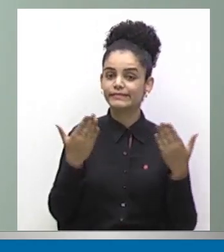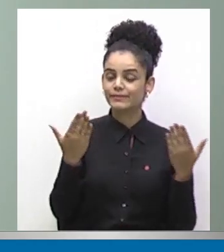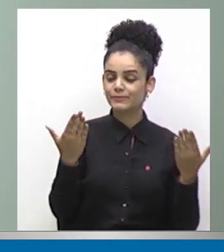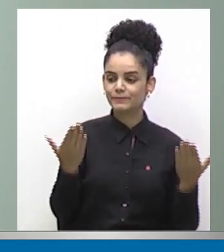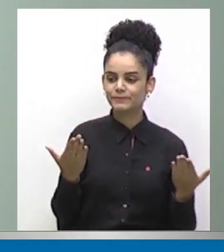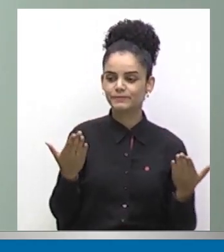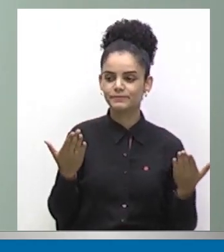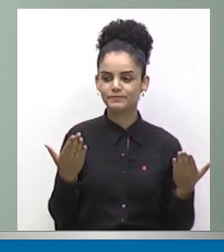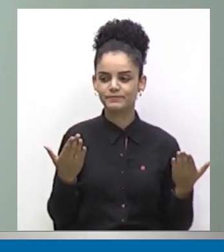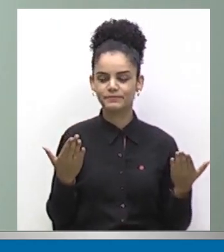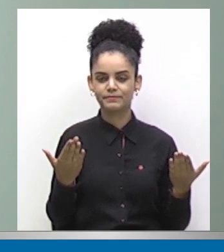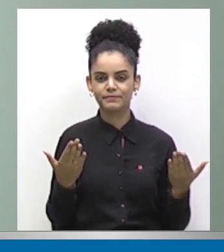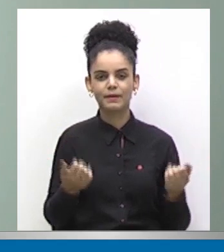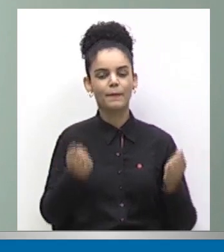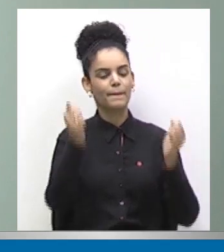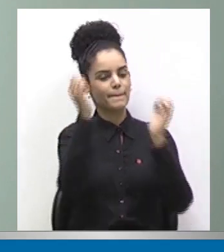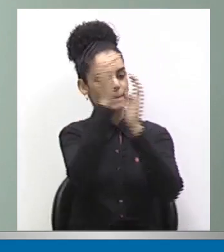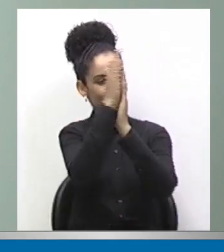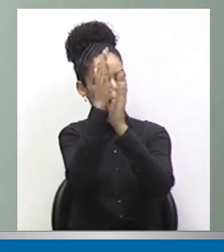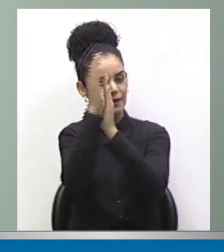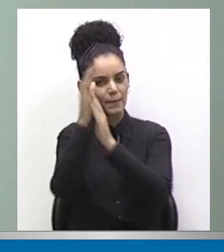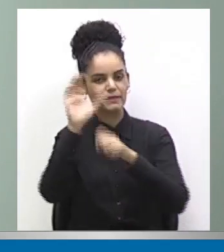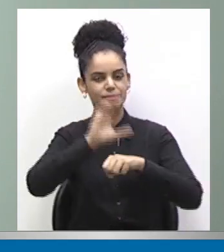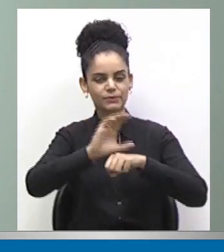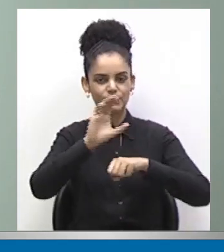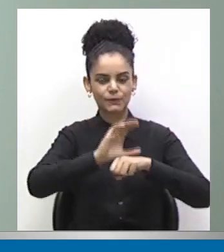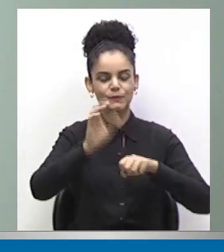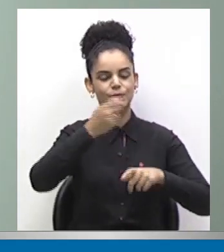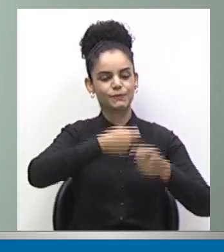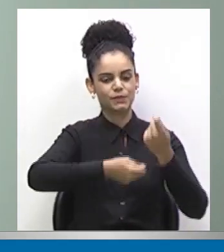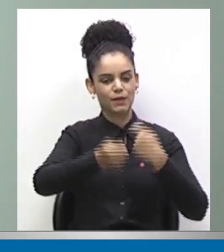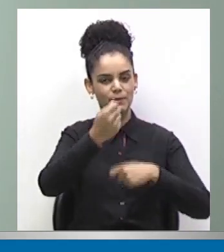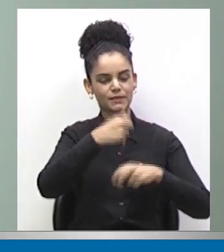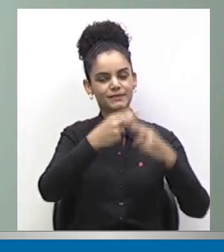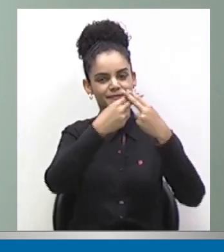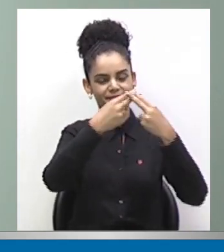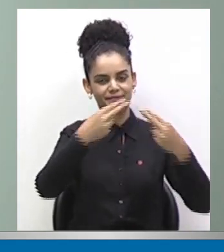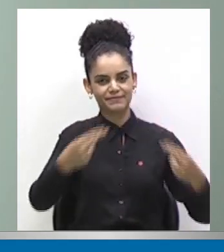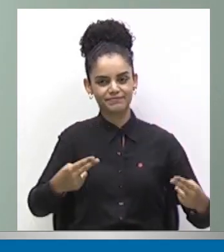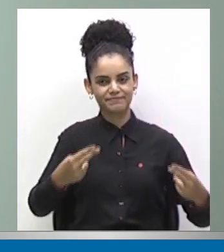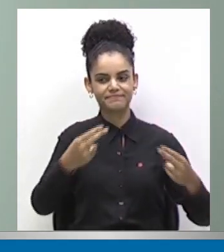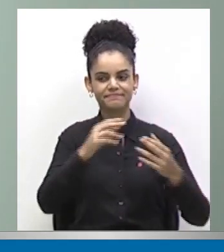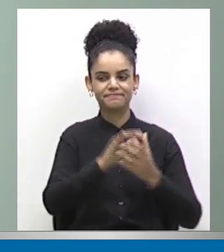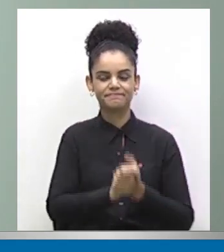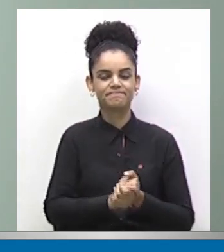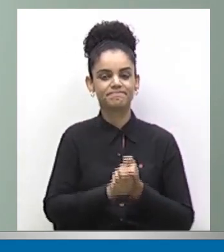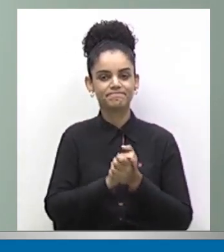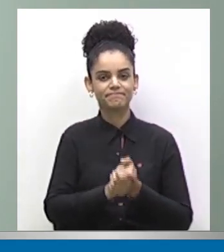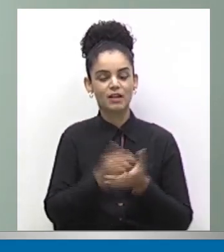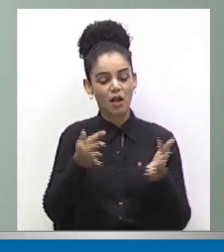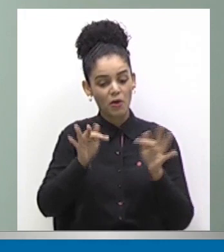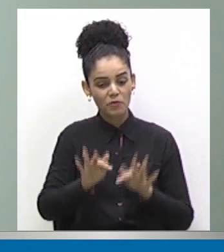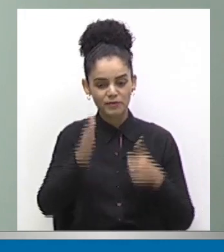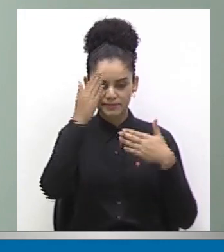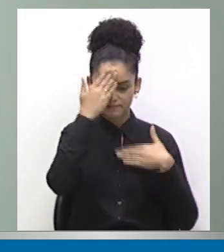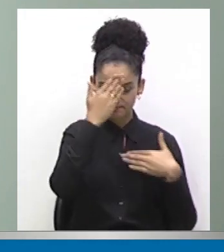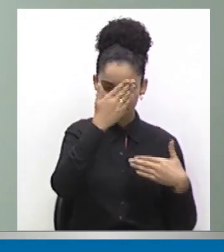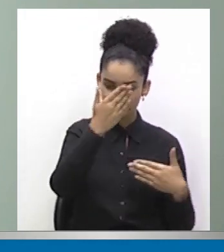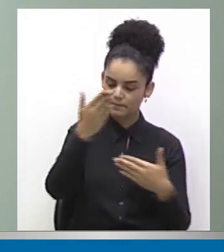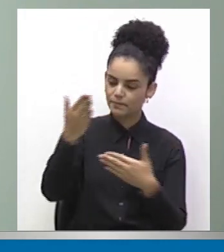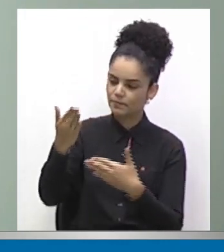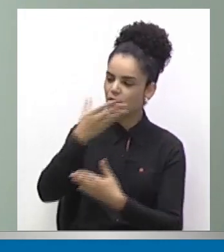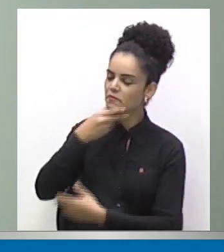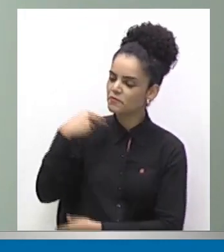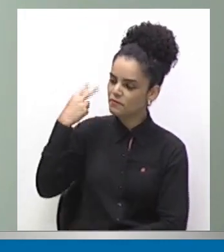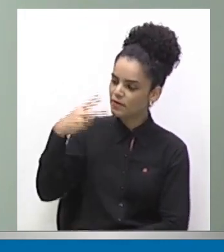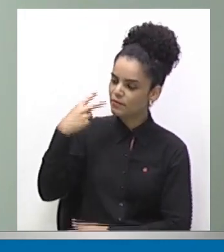Portanto, parabéns, curso de administração da Unimontes. Ao final, nossos agradecimentos, Igor, a